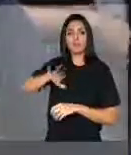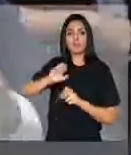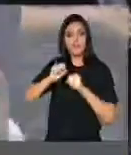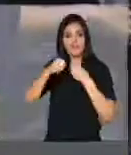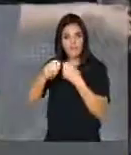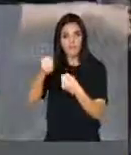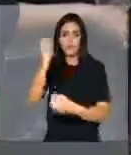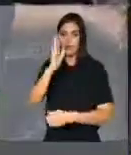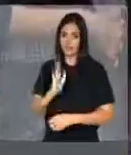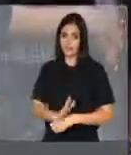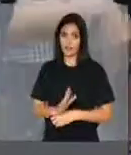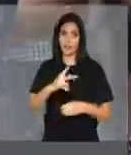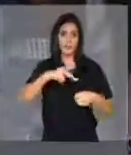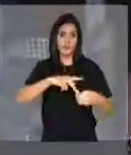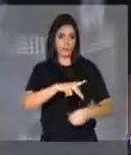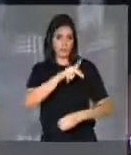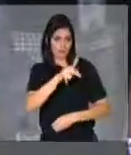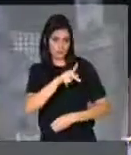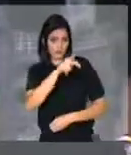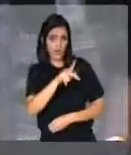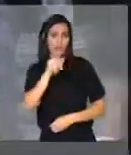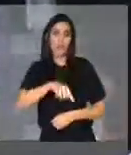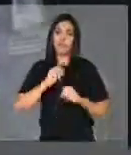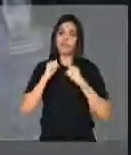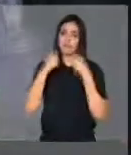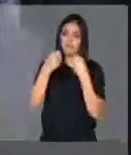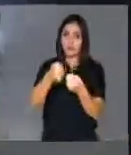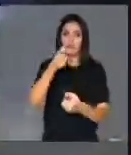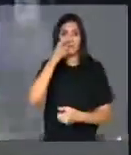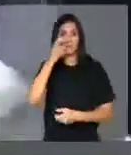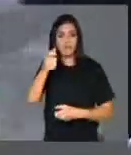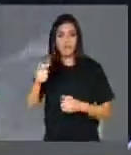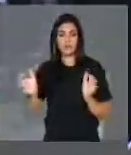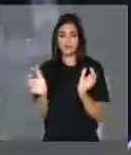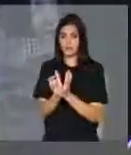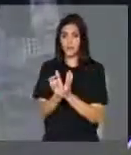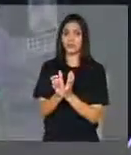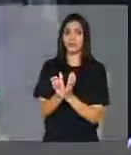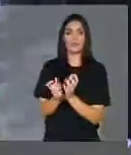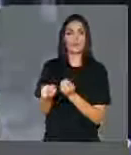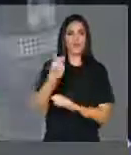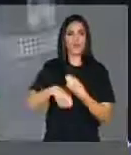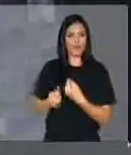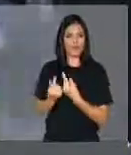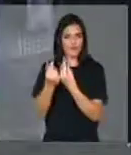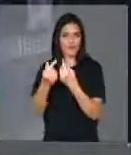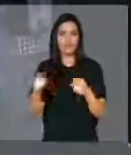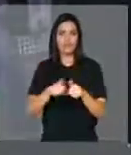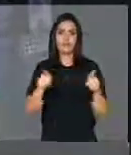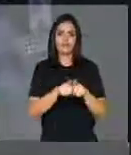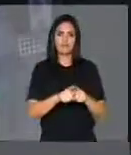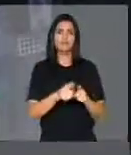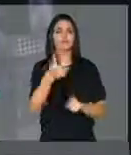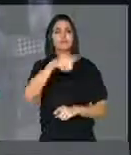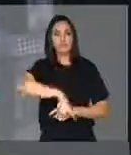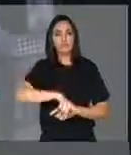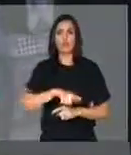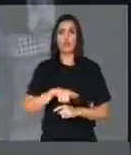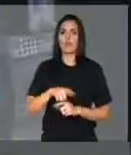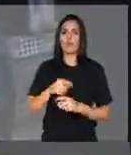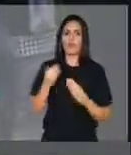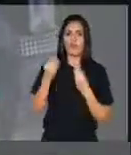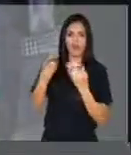Brasil e a Petrobras. Isso é para defender interesse de grupos financeiros e mais uma vez entregar